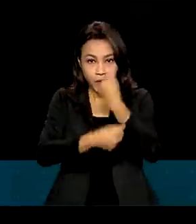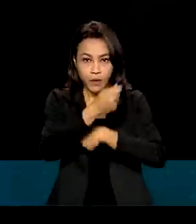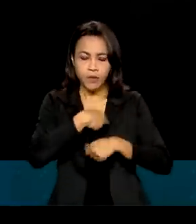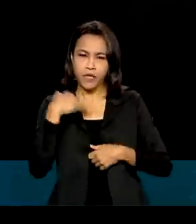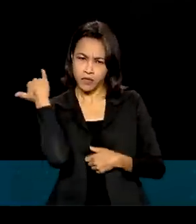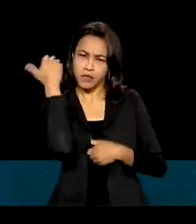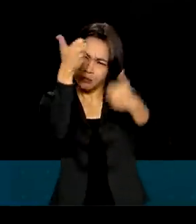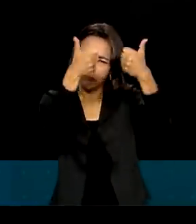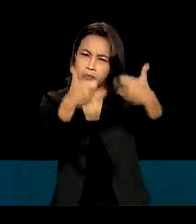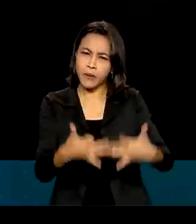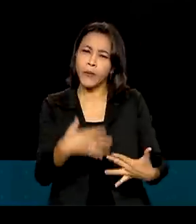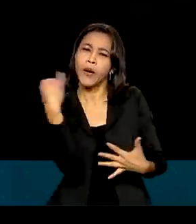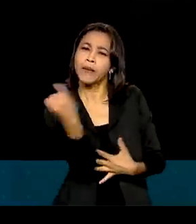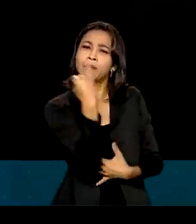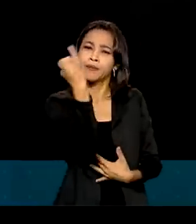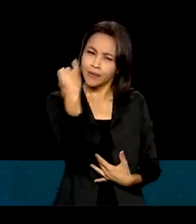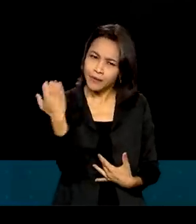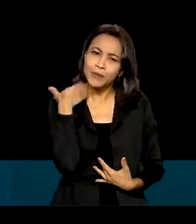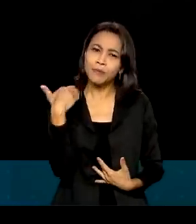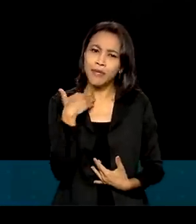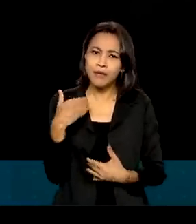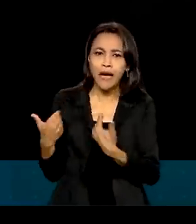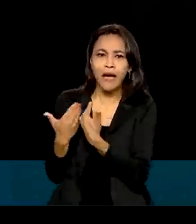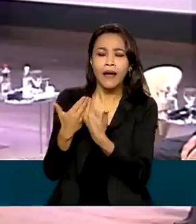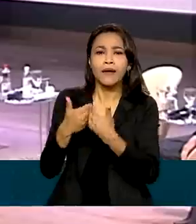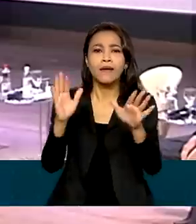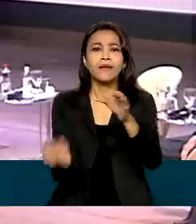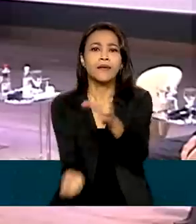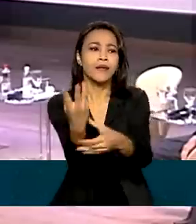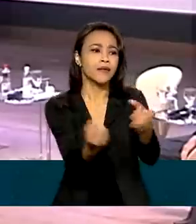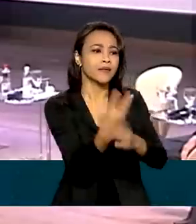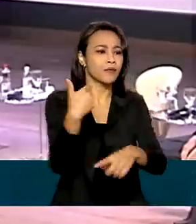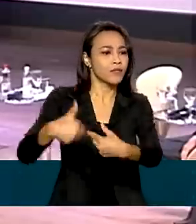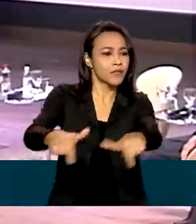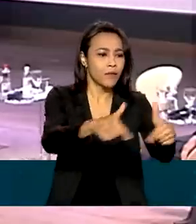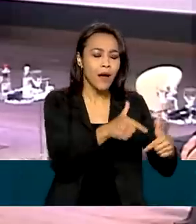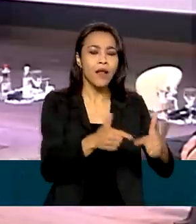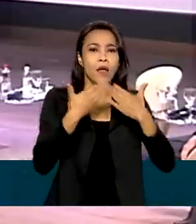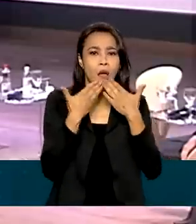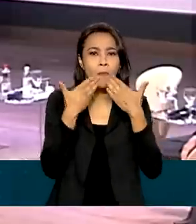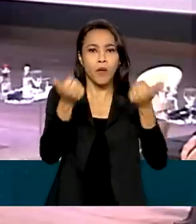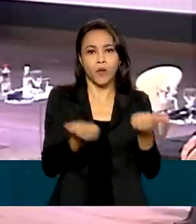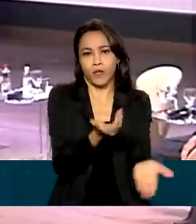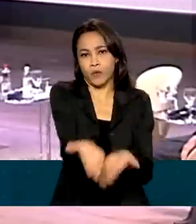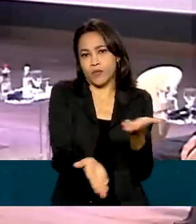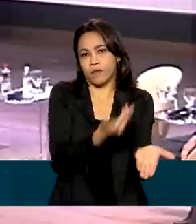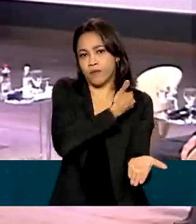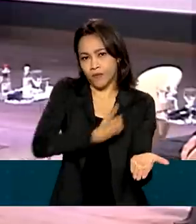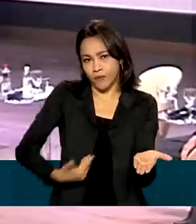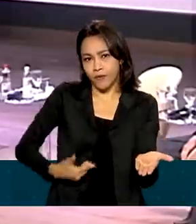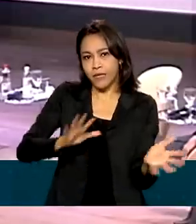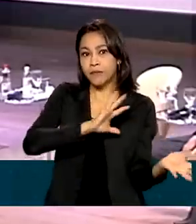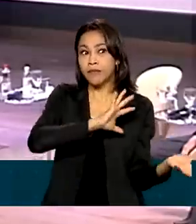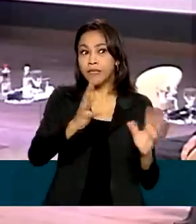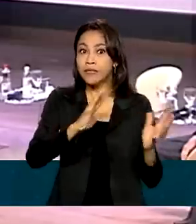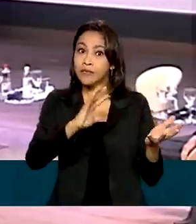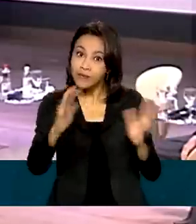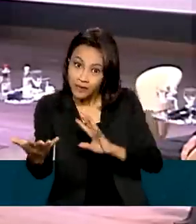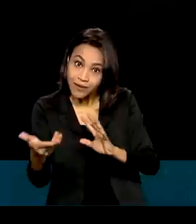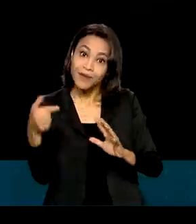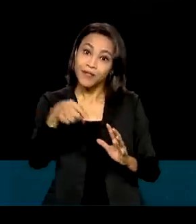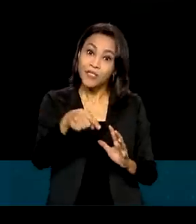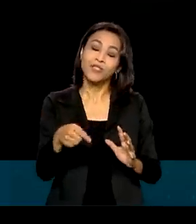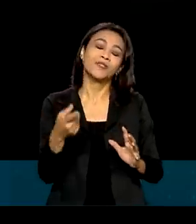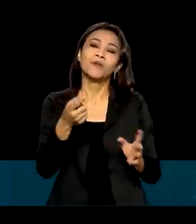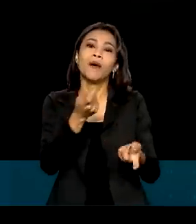que vem trabalhando pela criação de empregos, melhoria dos serviços públicos e transição para uma economia neutra em carbono.